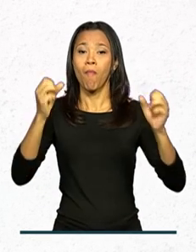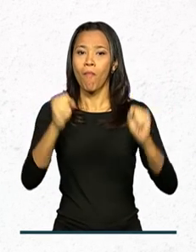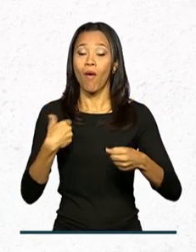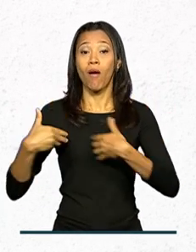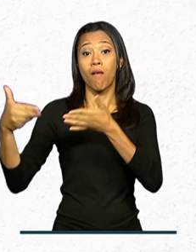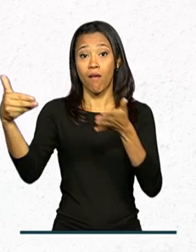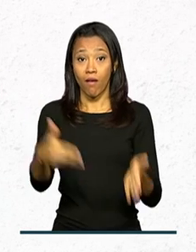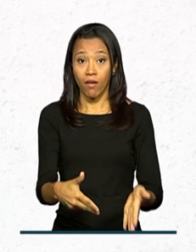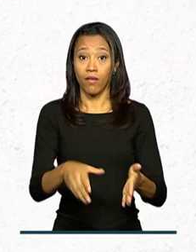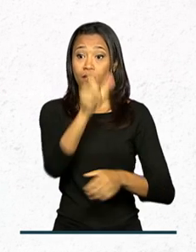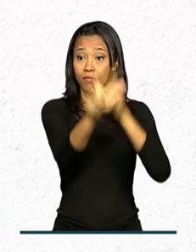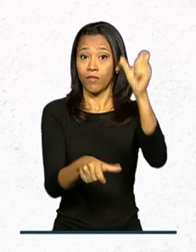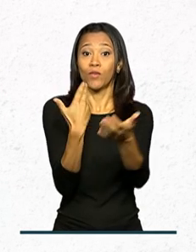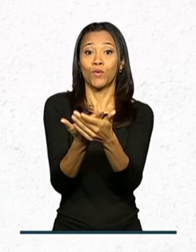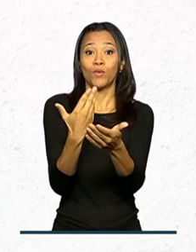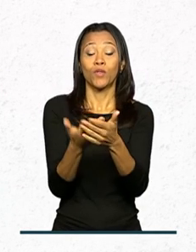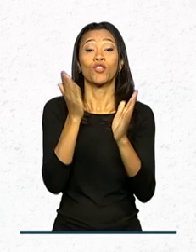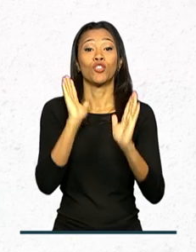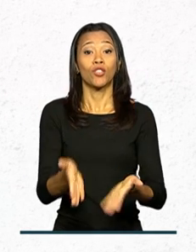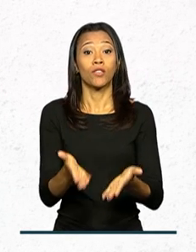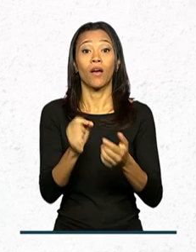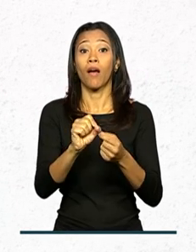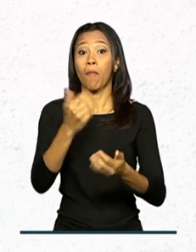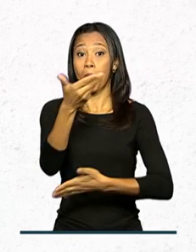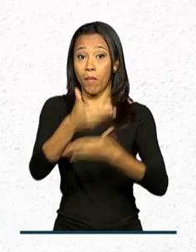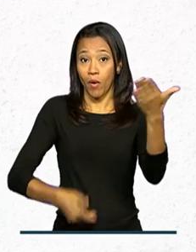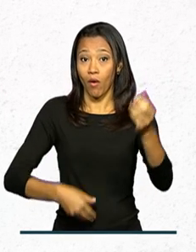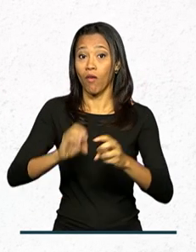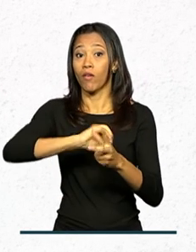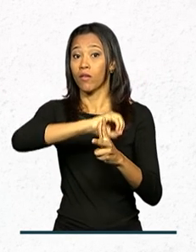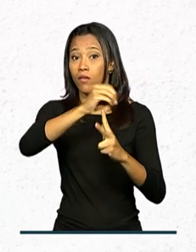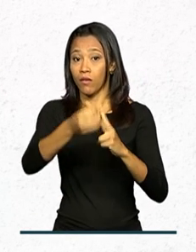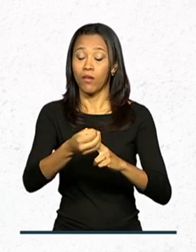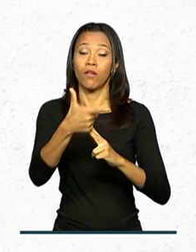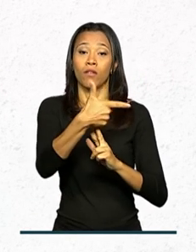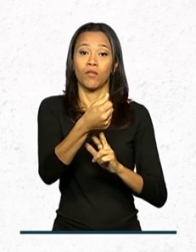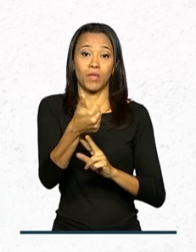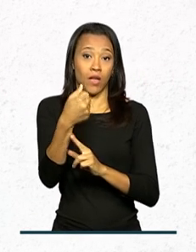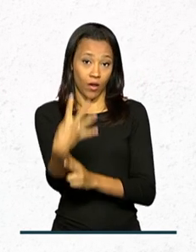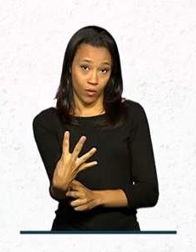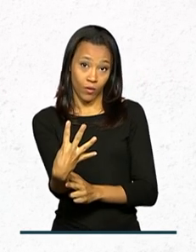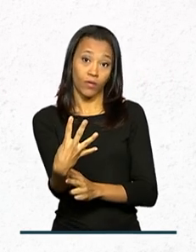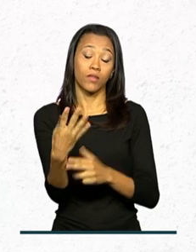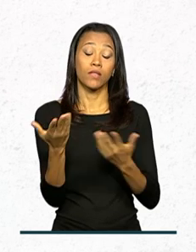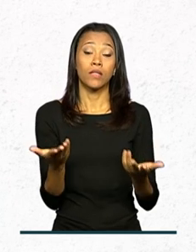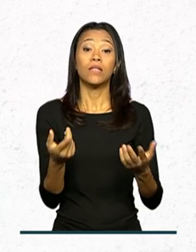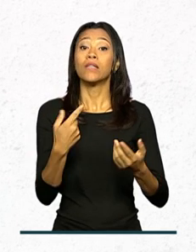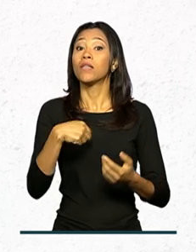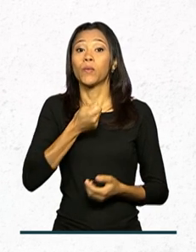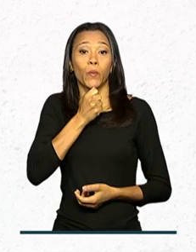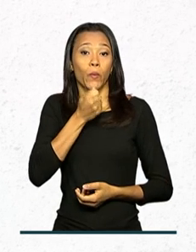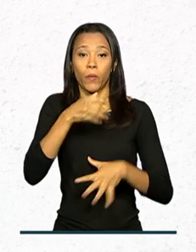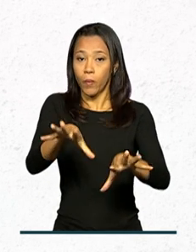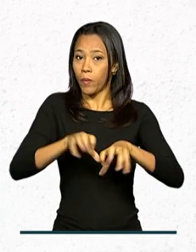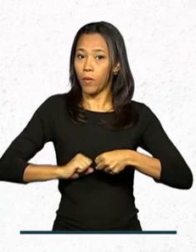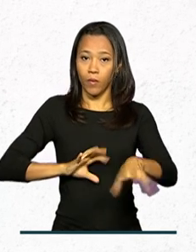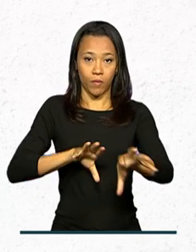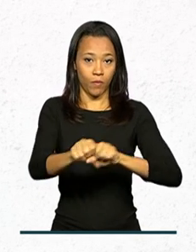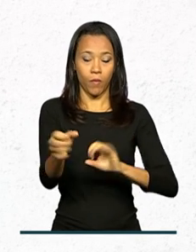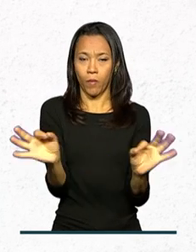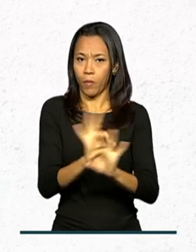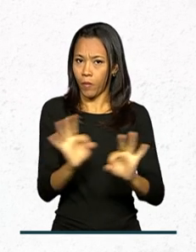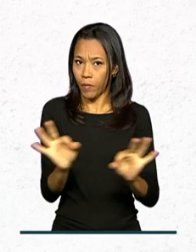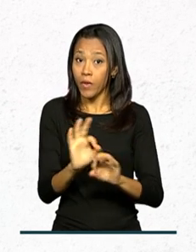Podem participar os estudantes que fizeram a edição 2014 do Exame Nacional do Ensino Médio, Enem, que não têm um diploma de curso